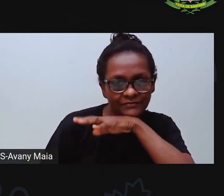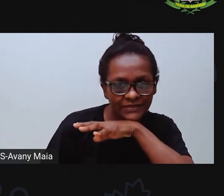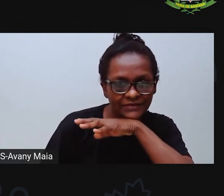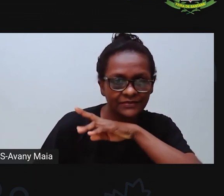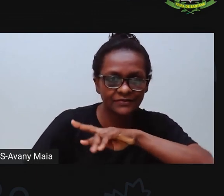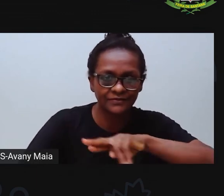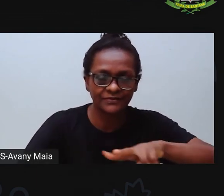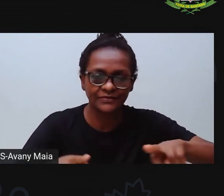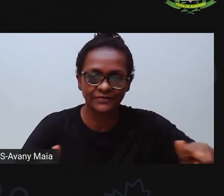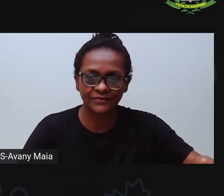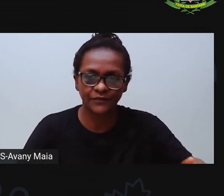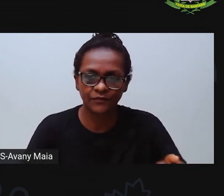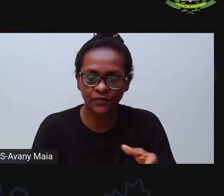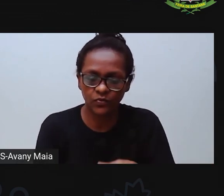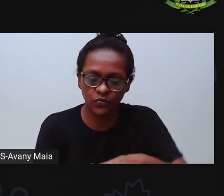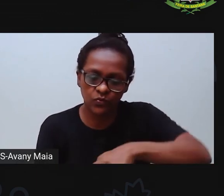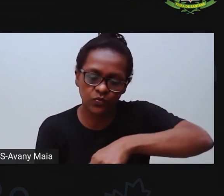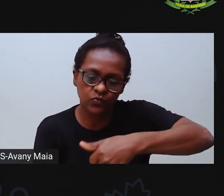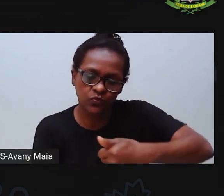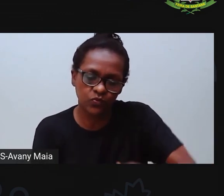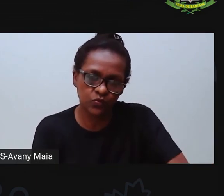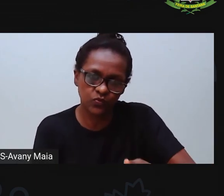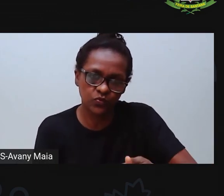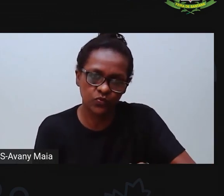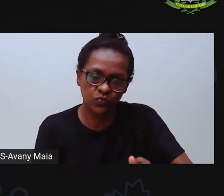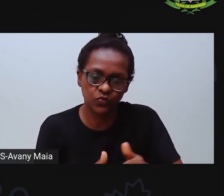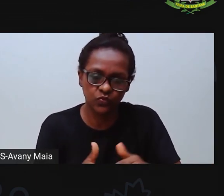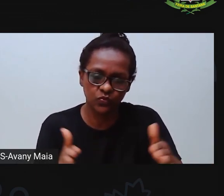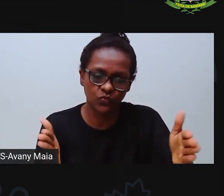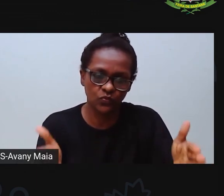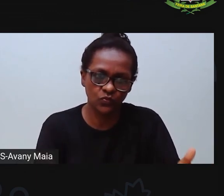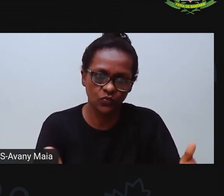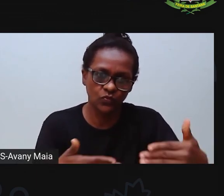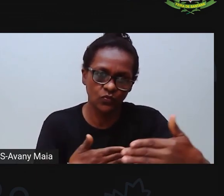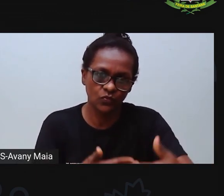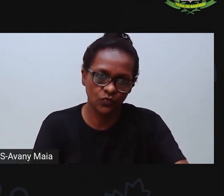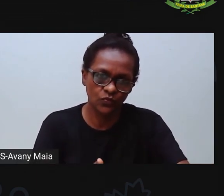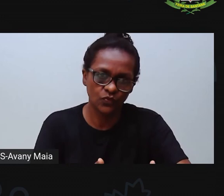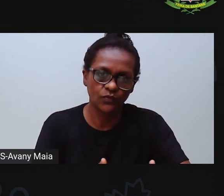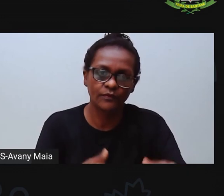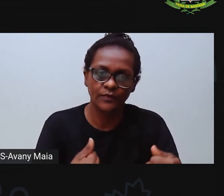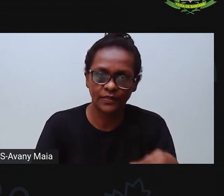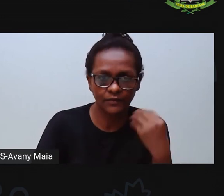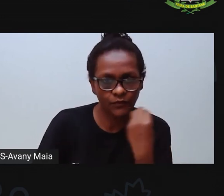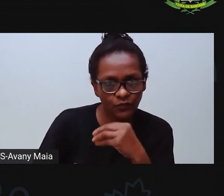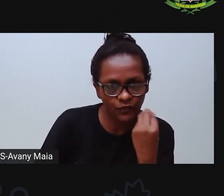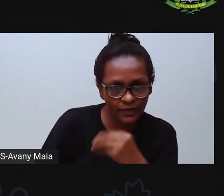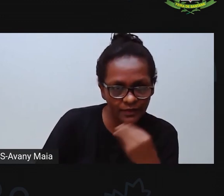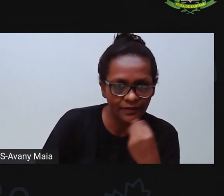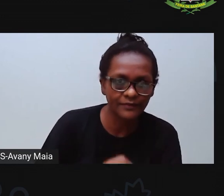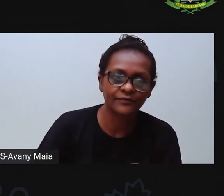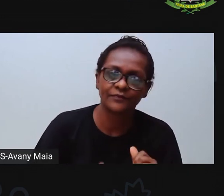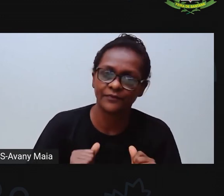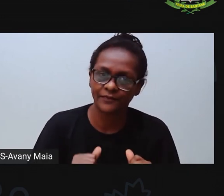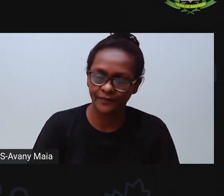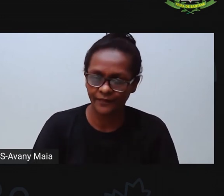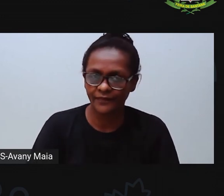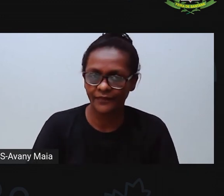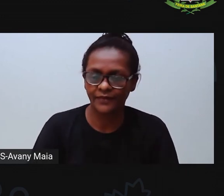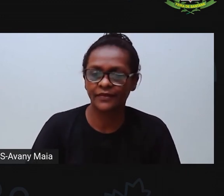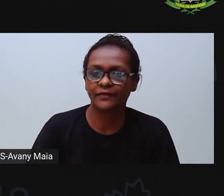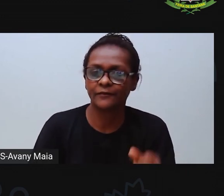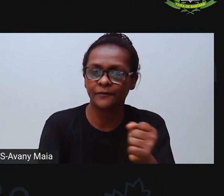O pote do iogurte que você toma. As caixinhas, né? Então, deixa a pró mostrar aqui pra vocês no slide. Vocês podem